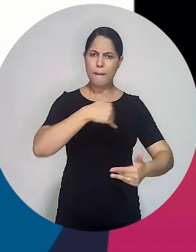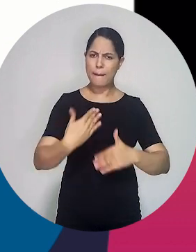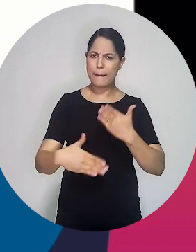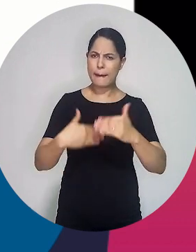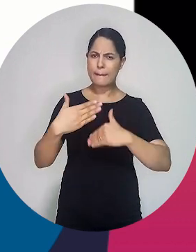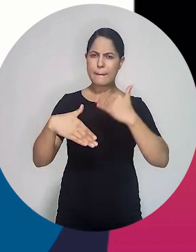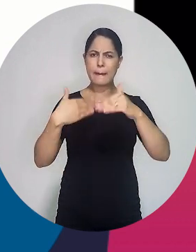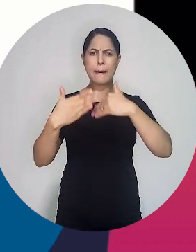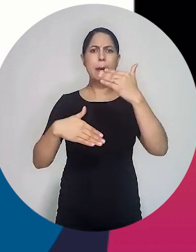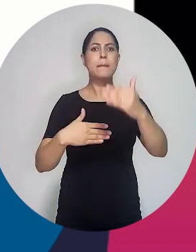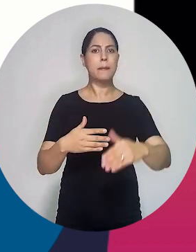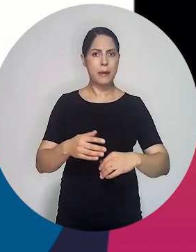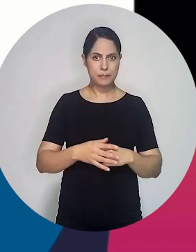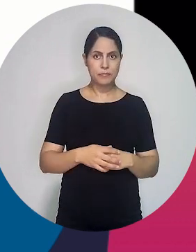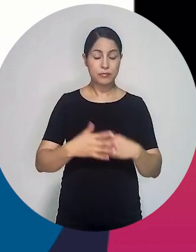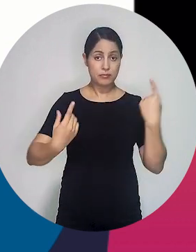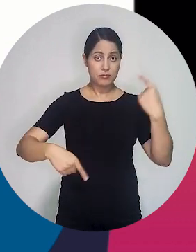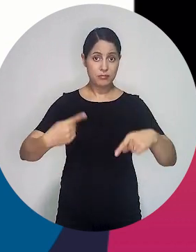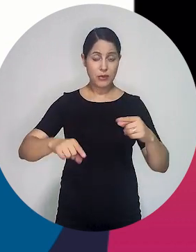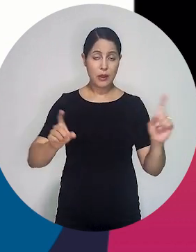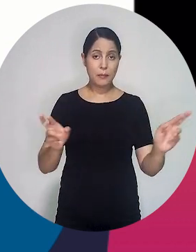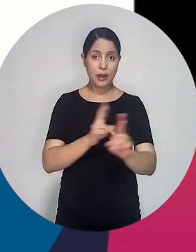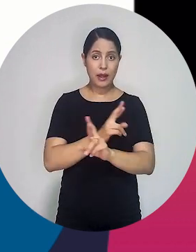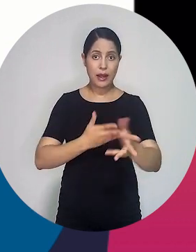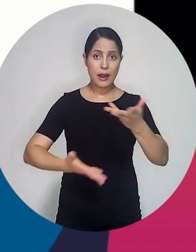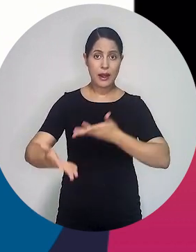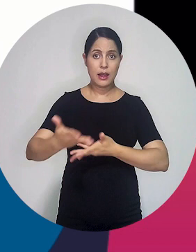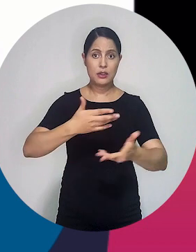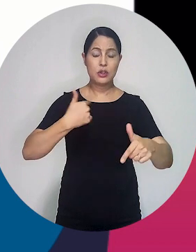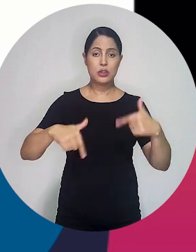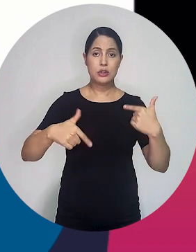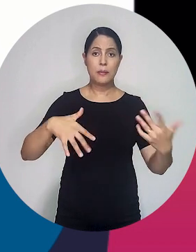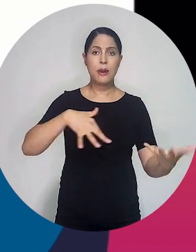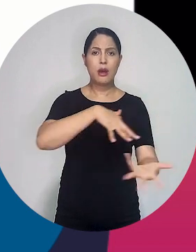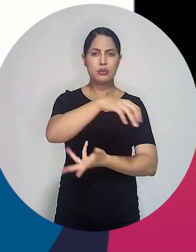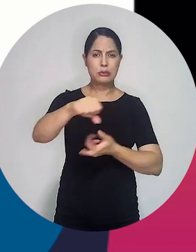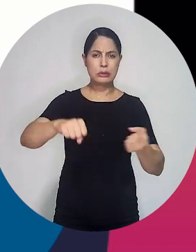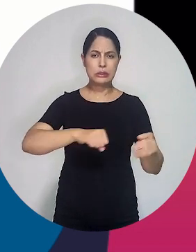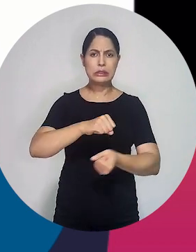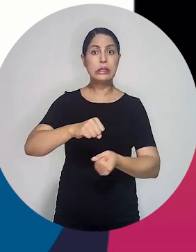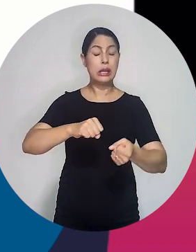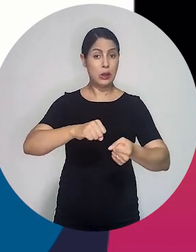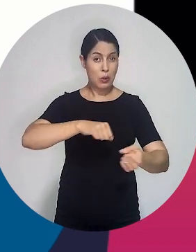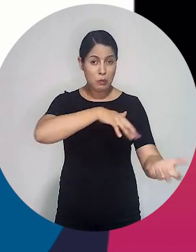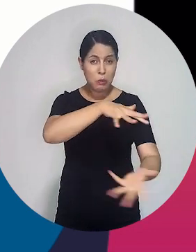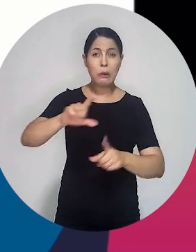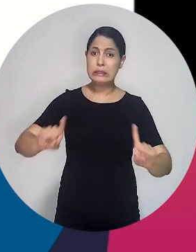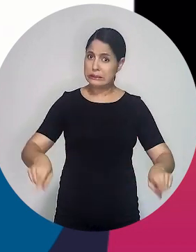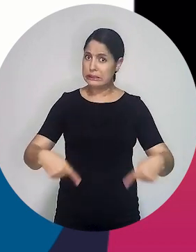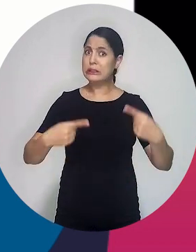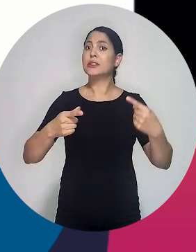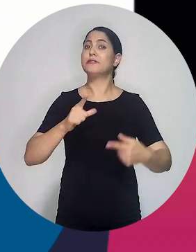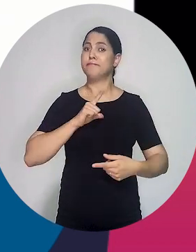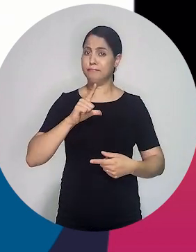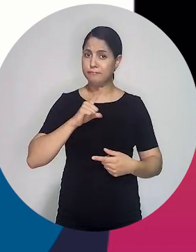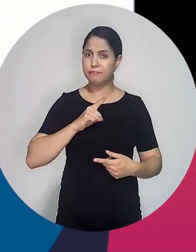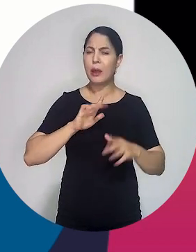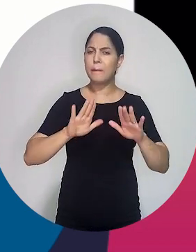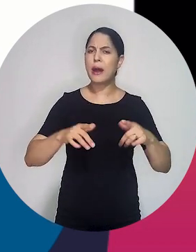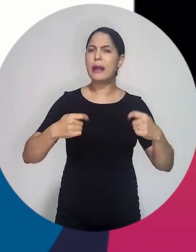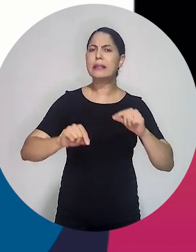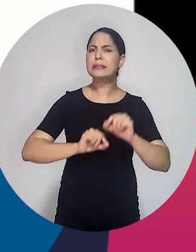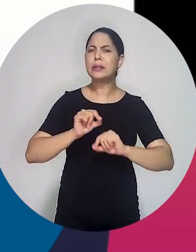direitos no nível global. O debate sobre as relações de dentro de uma economia sustentável é um desafio para o mundo inteiro.